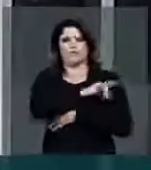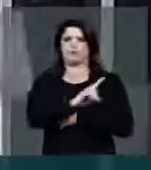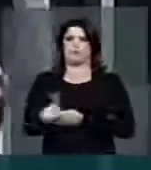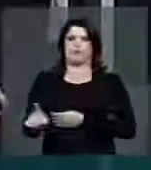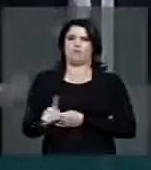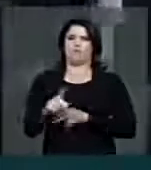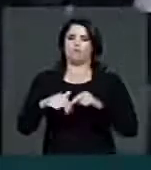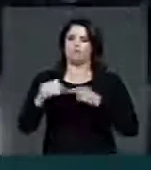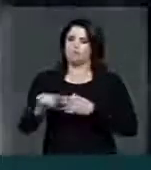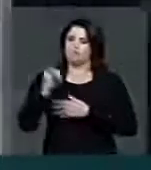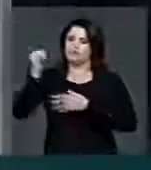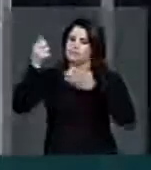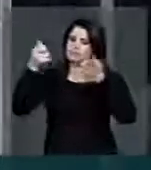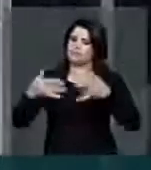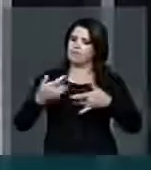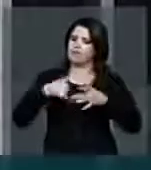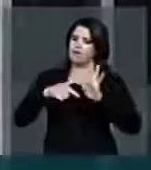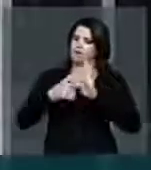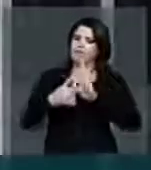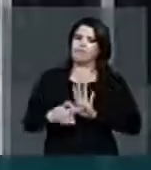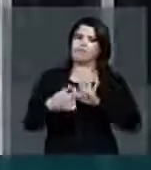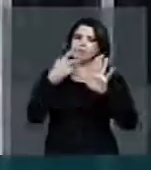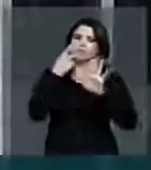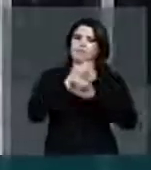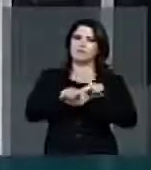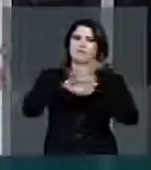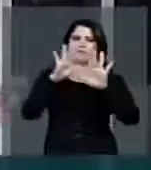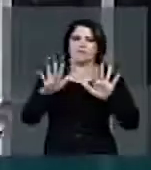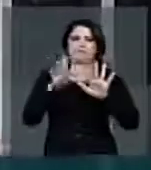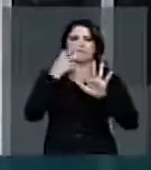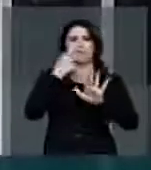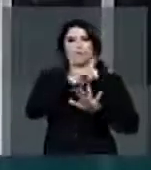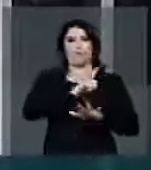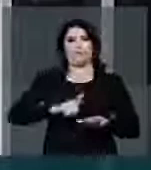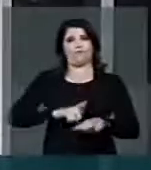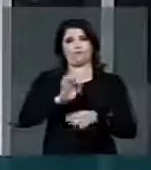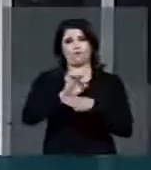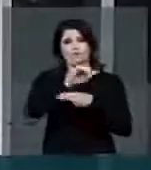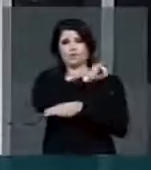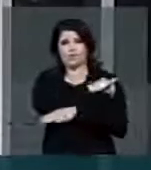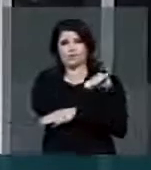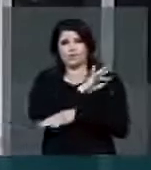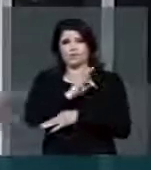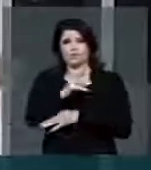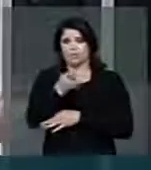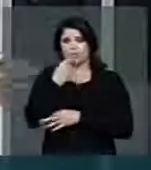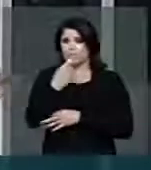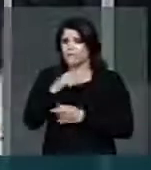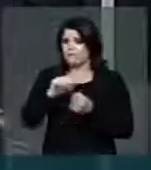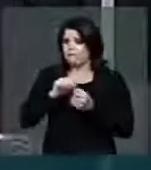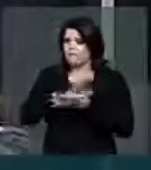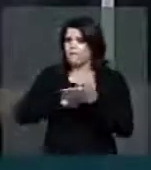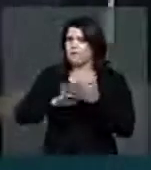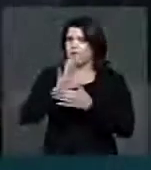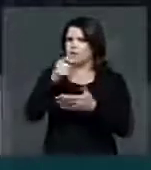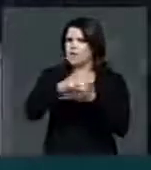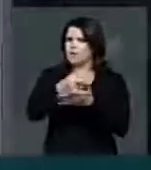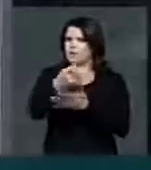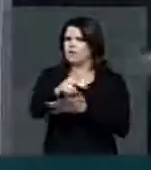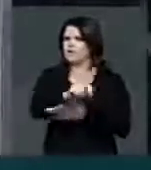É importante que a gente demonstre de uma forma clara. O governo do estado do Rio de Janeiro não tem feito a sua parte.